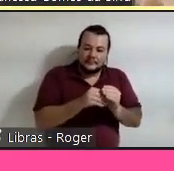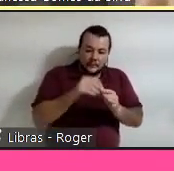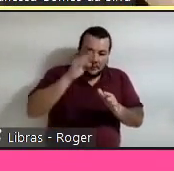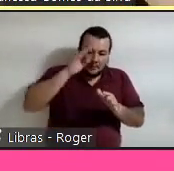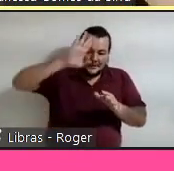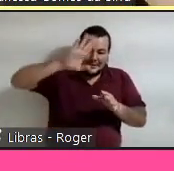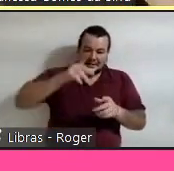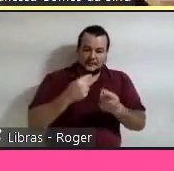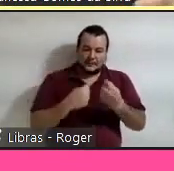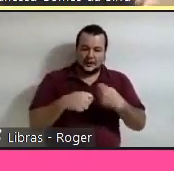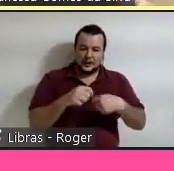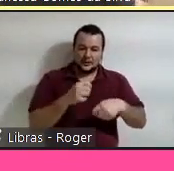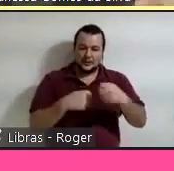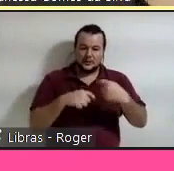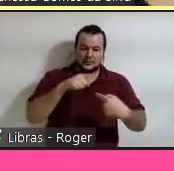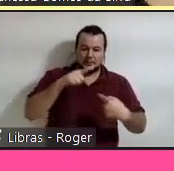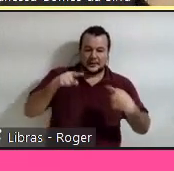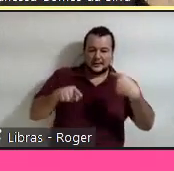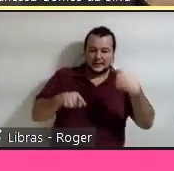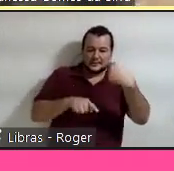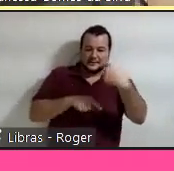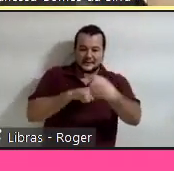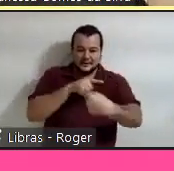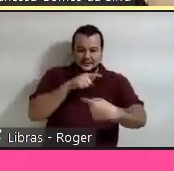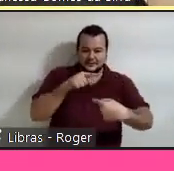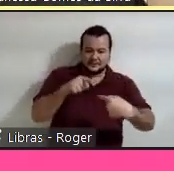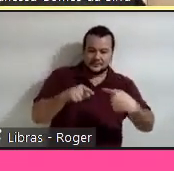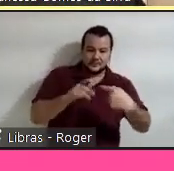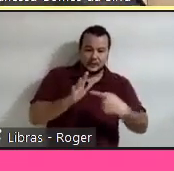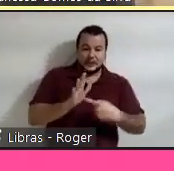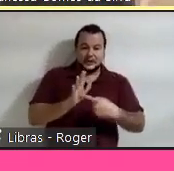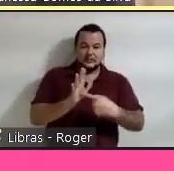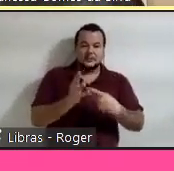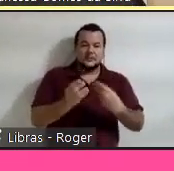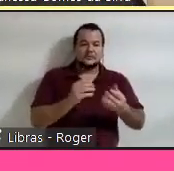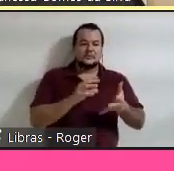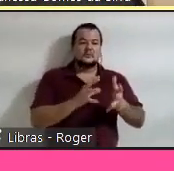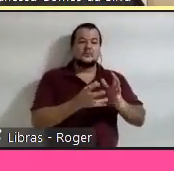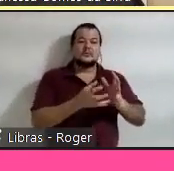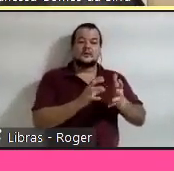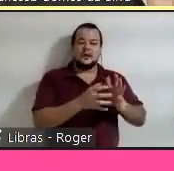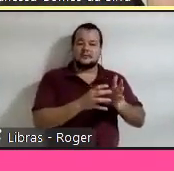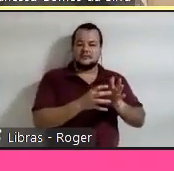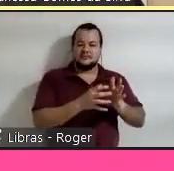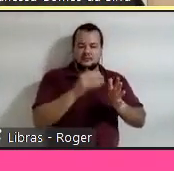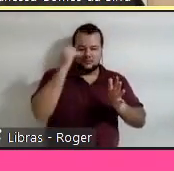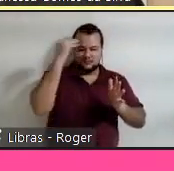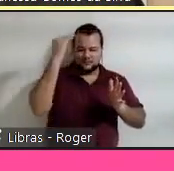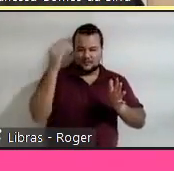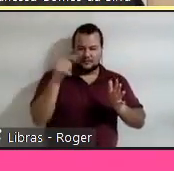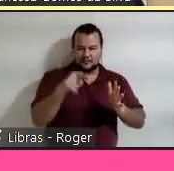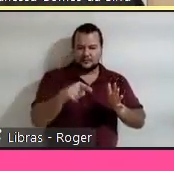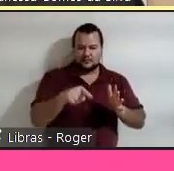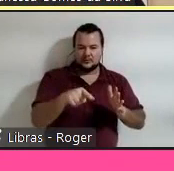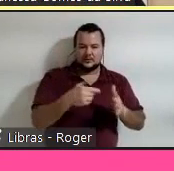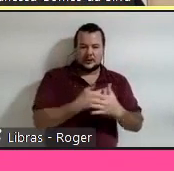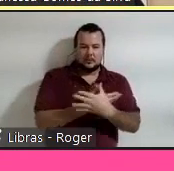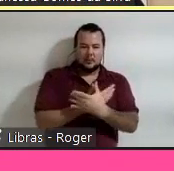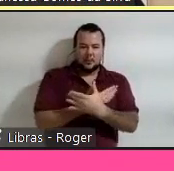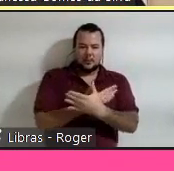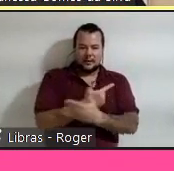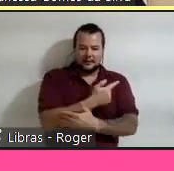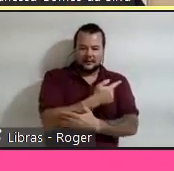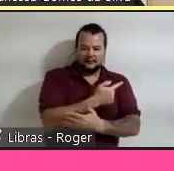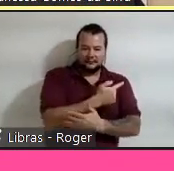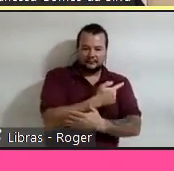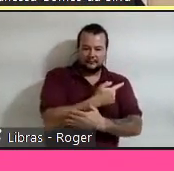que é representado por um diagrama clássico da Fundação Ellen MacArthur, que é esse diagrama butterfly, borboleta, que eu mostro para vocês, que